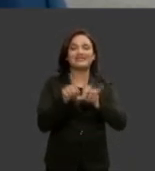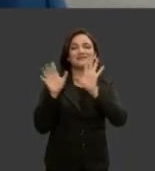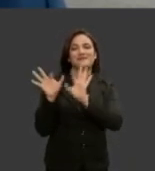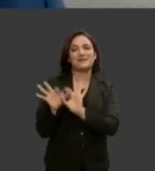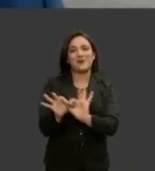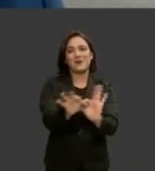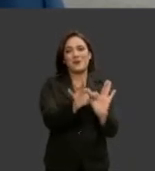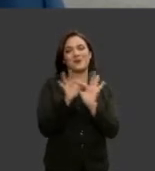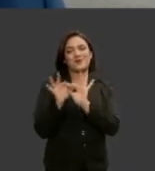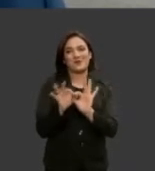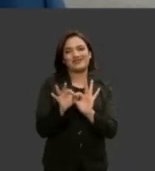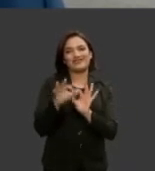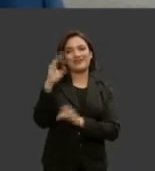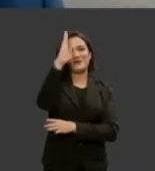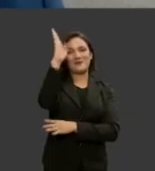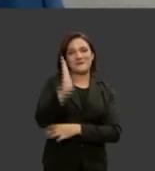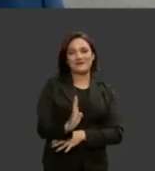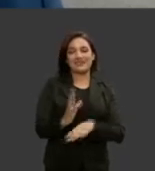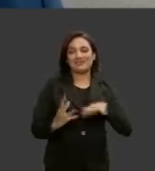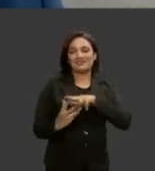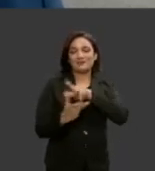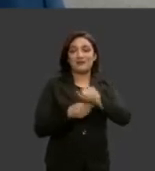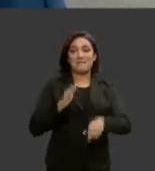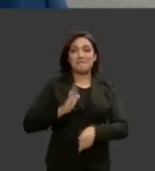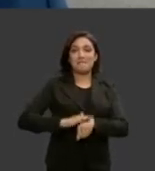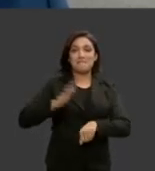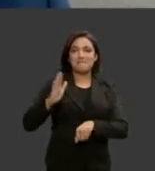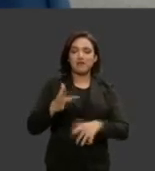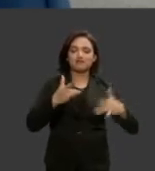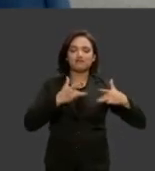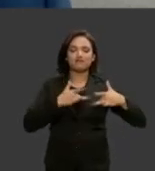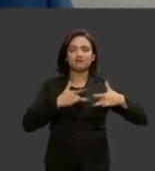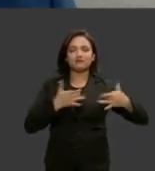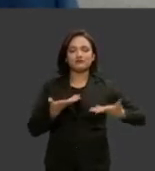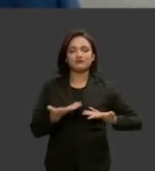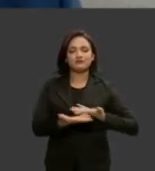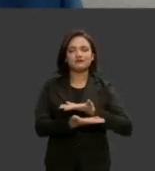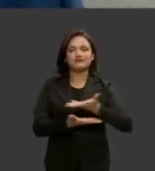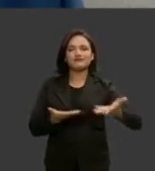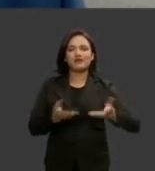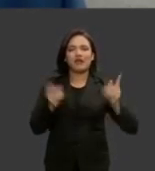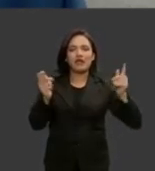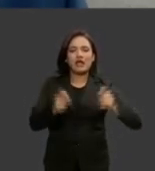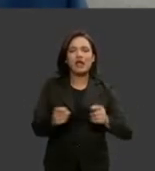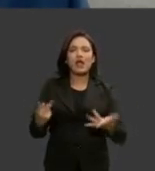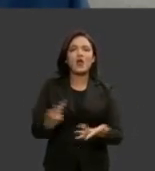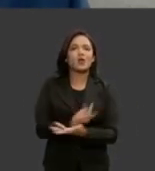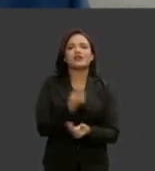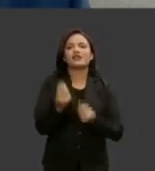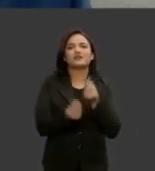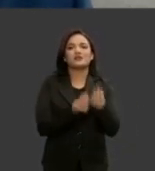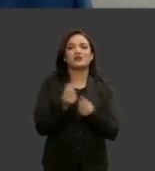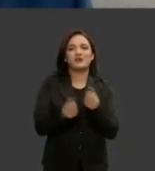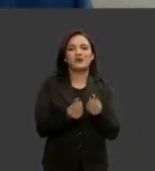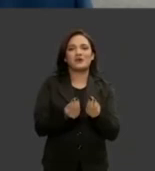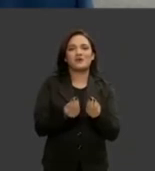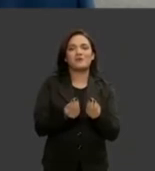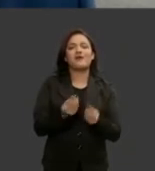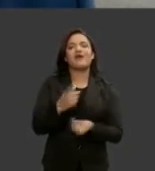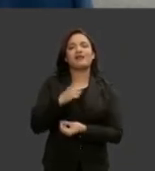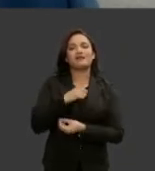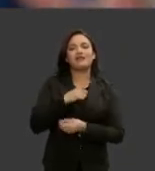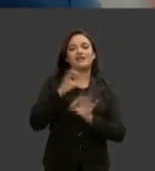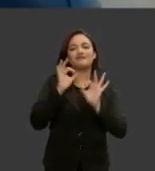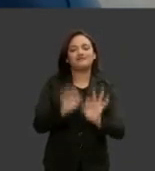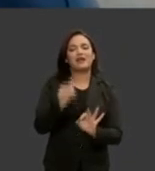no Brasil e num planeta mais humano que somente será realizado com a presença marcante